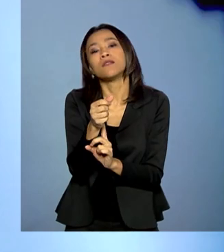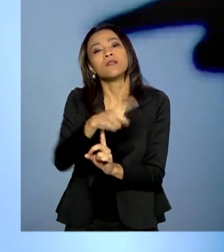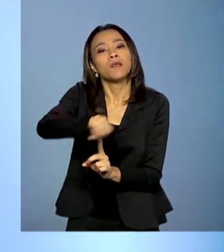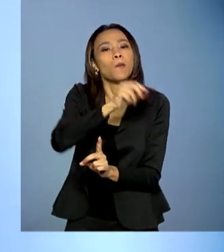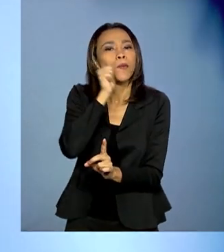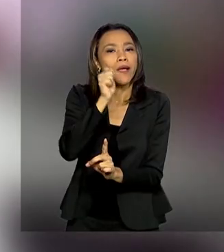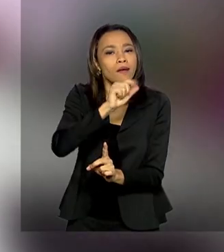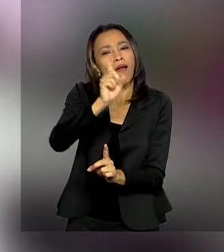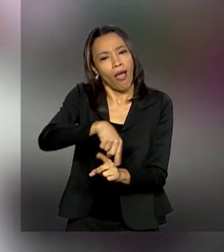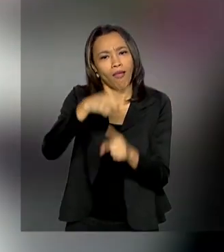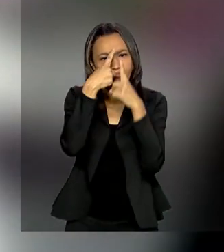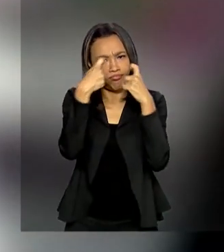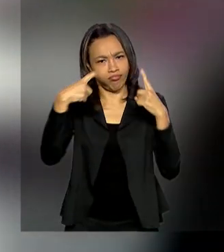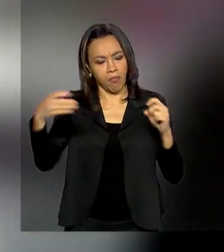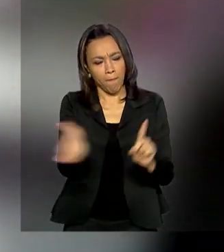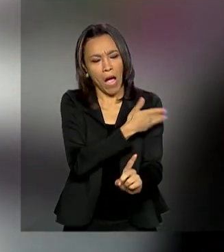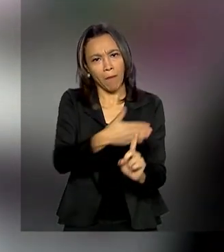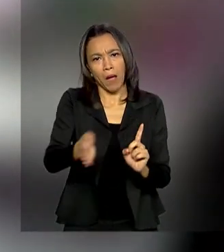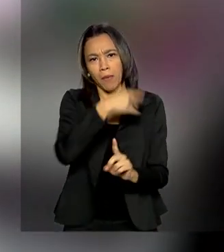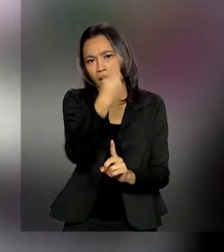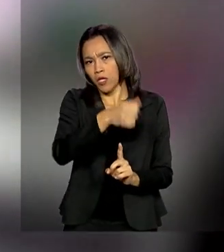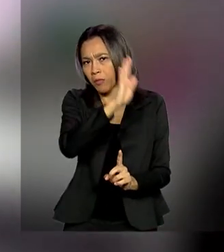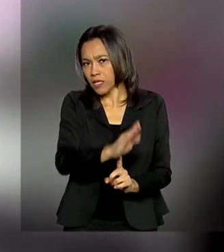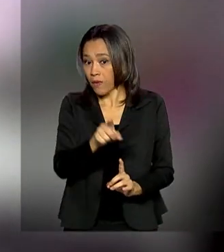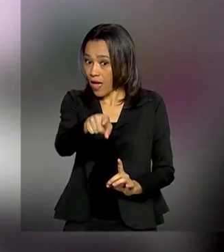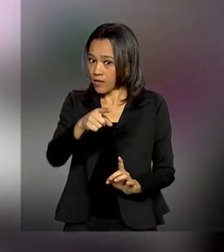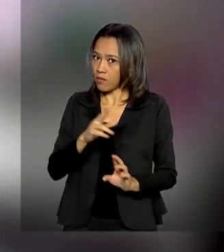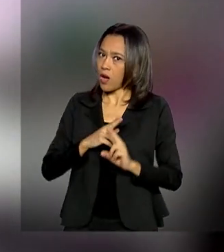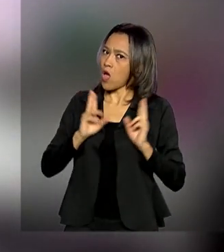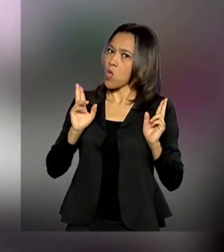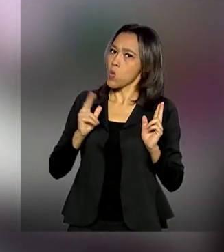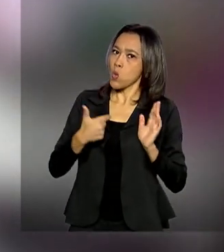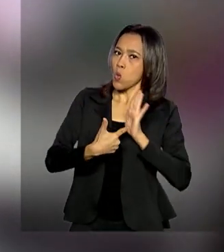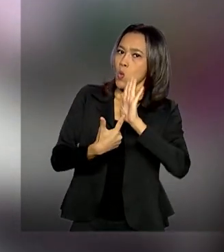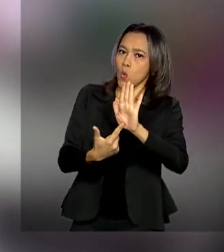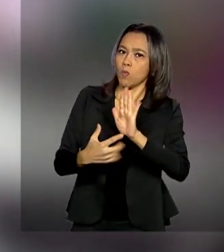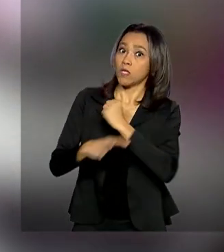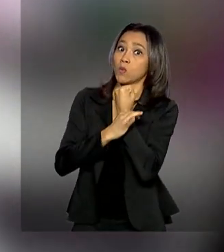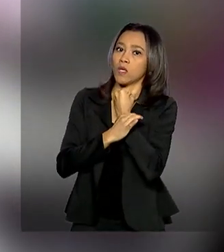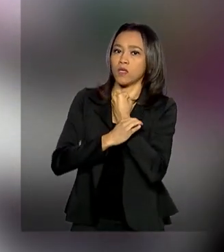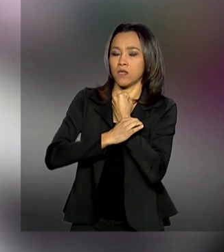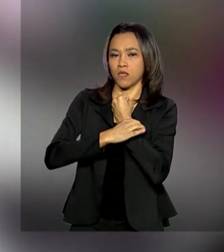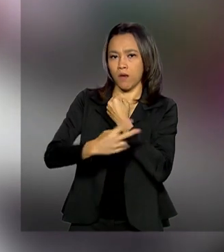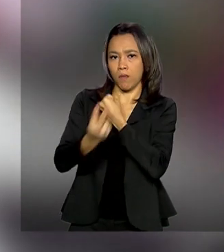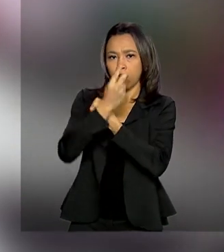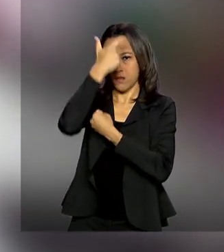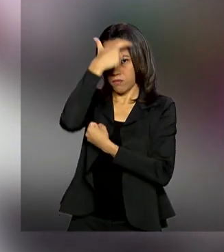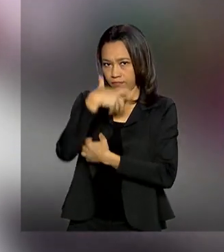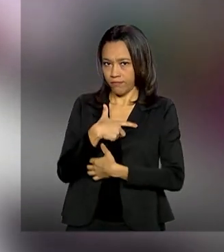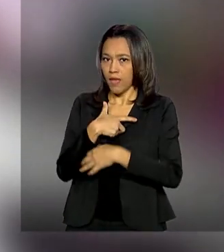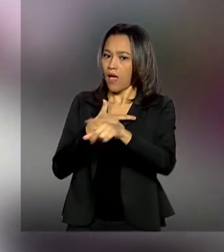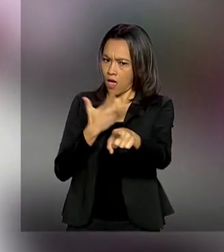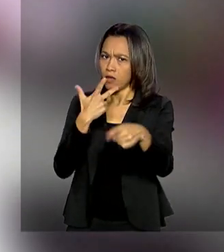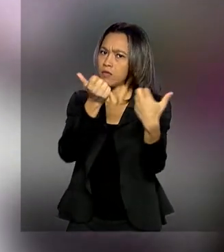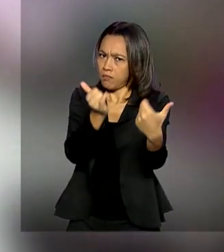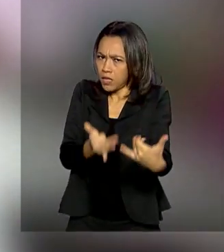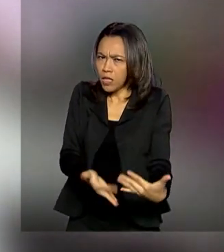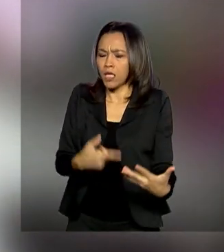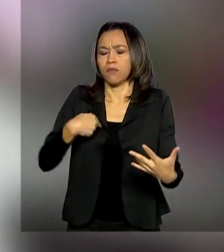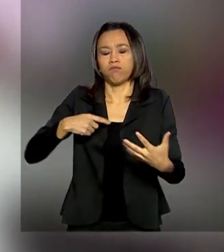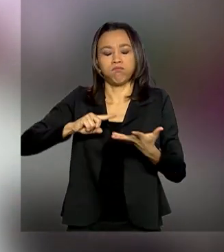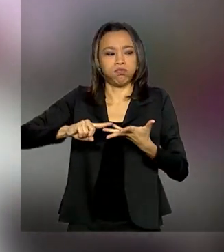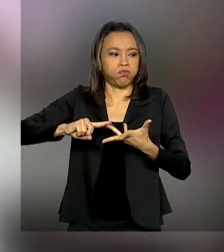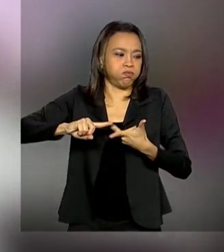por hora no país. Esta mulher, que não será identificada por motivo de segurança, conta que já sofreu várias